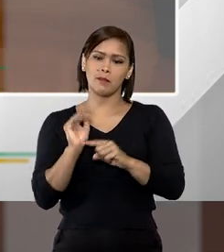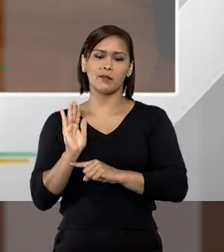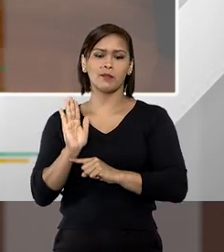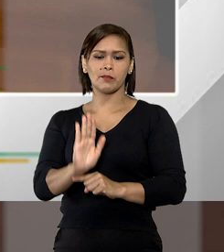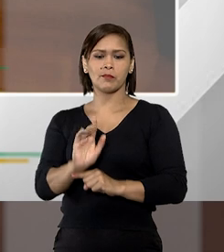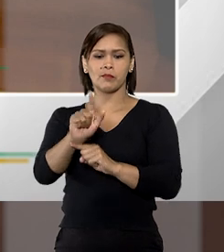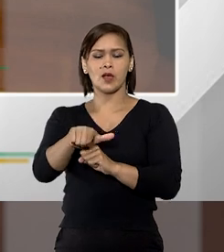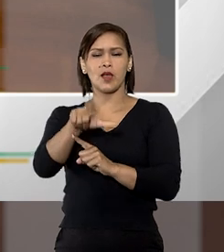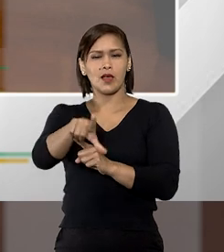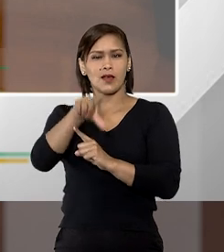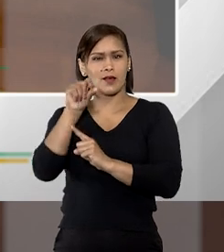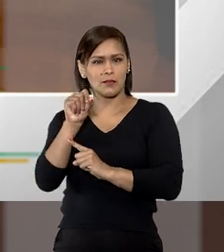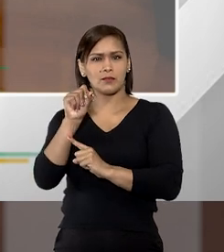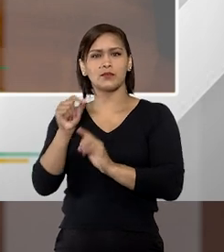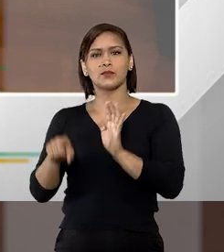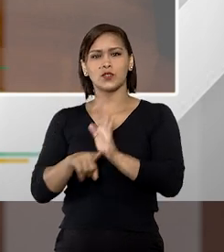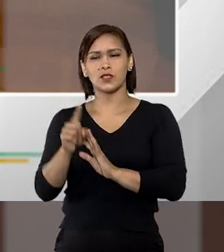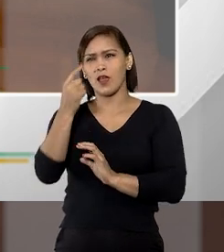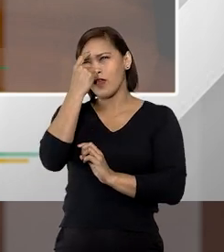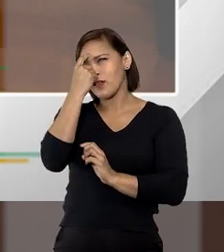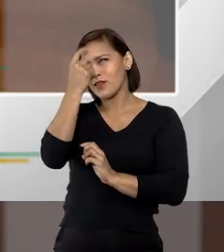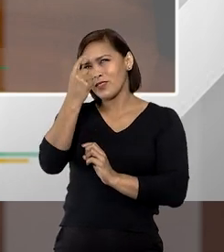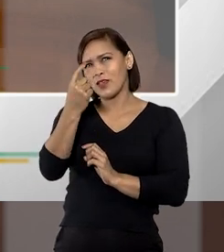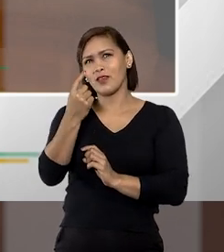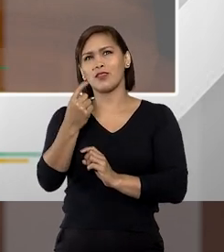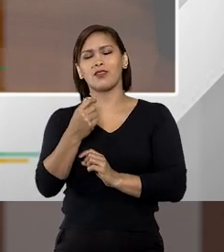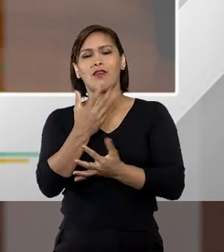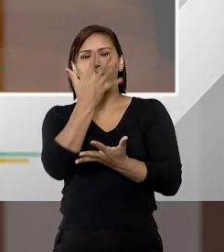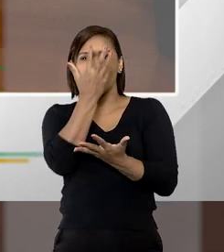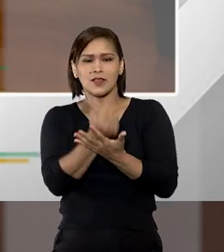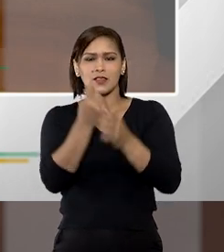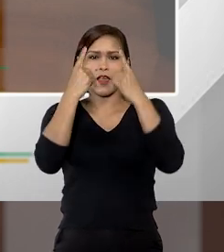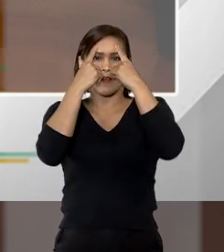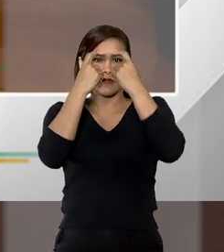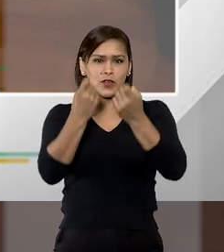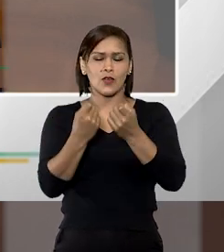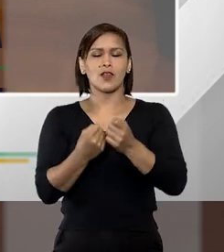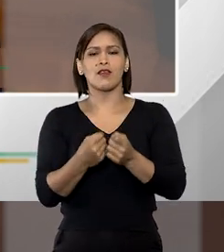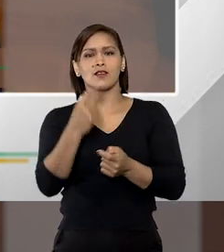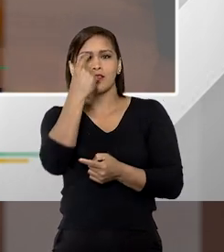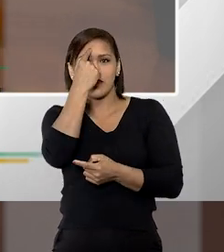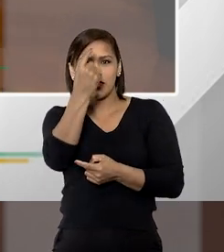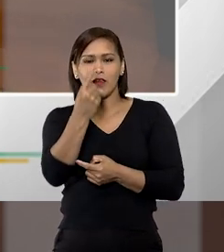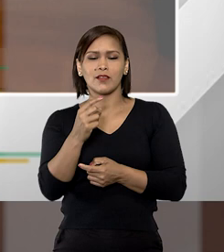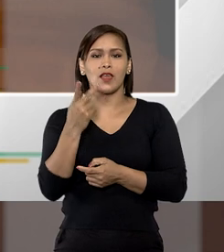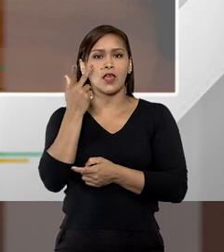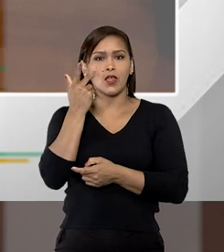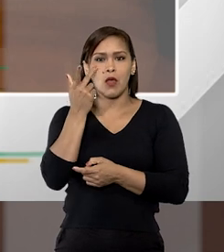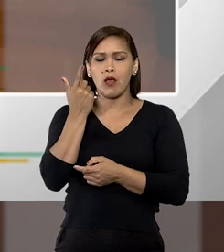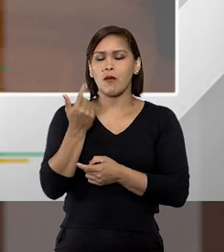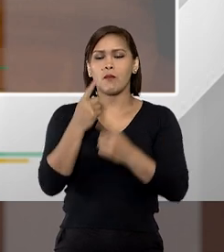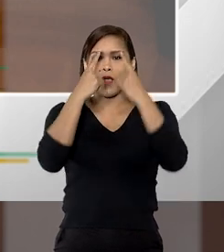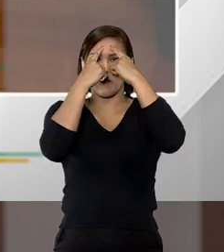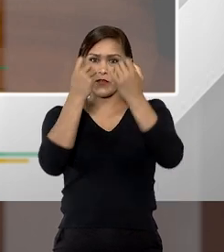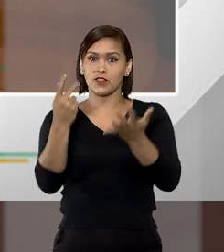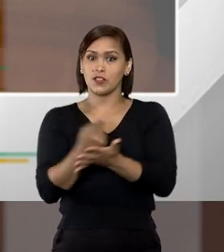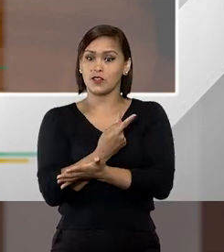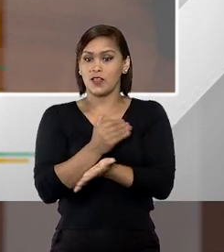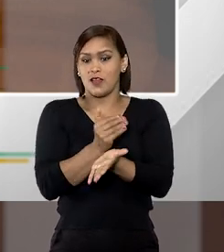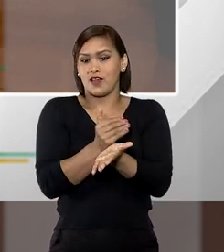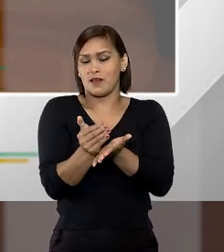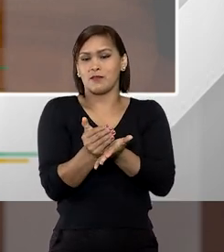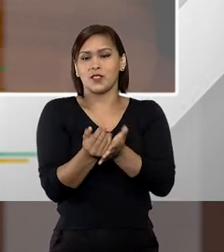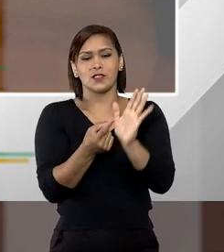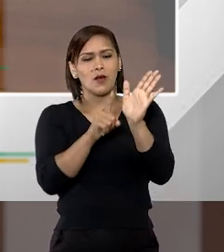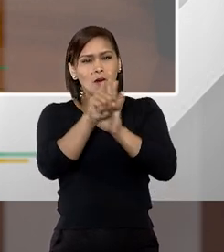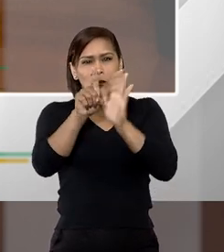estar capturados nessa ideia de tolerância da violência nessa ideia de naturalização da violência a partir do momento